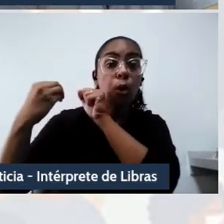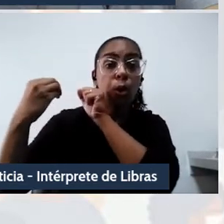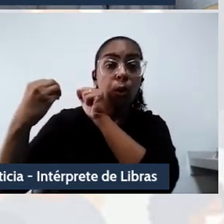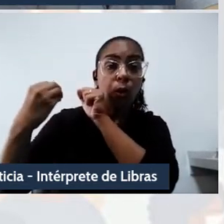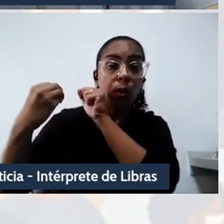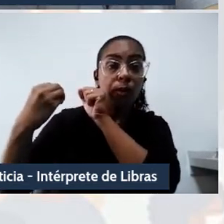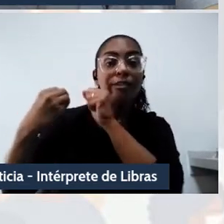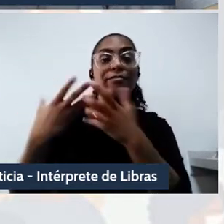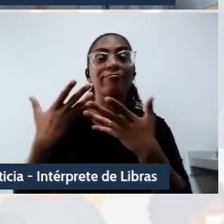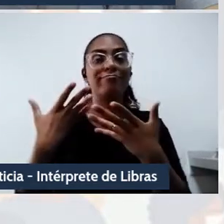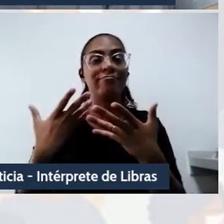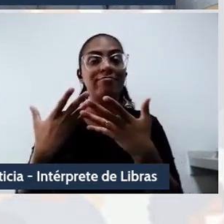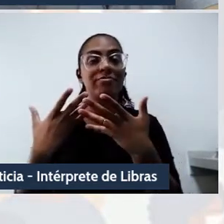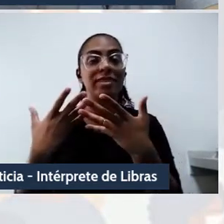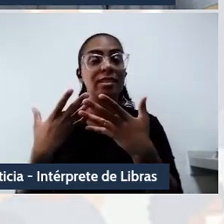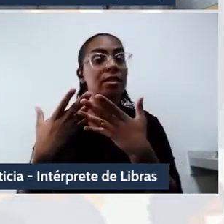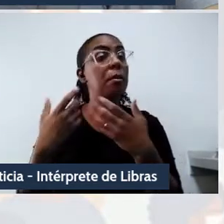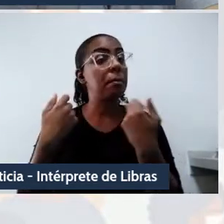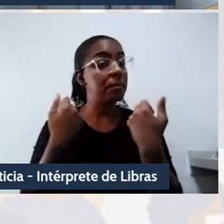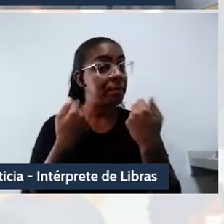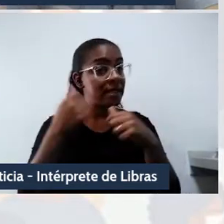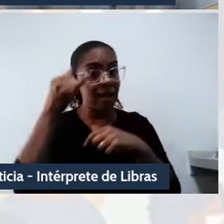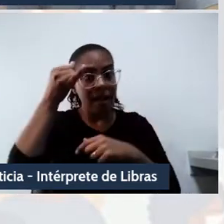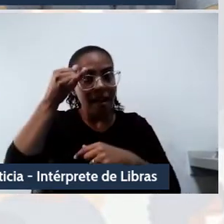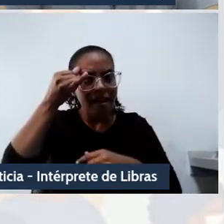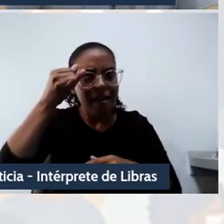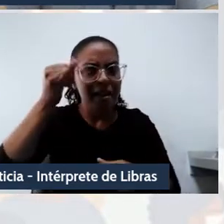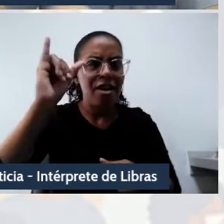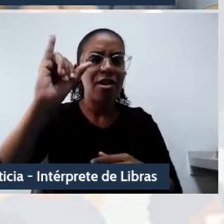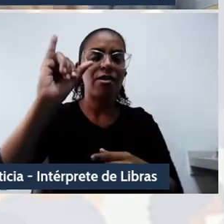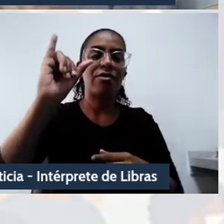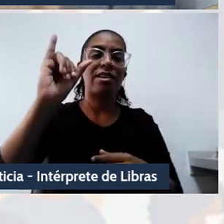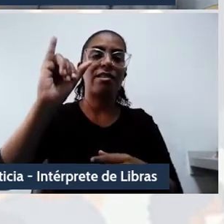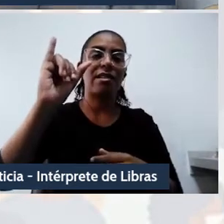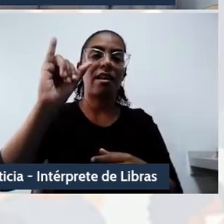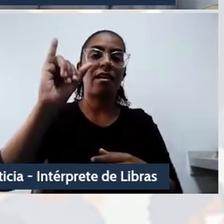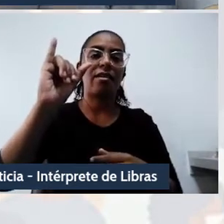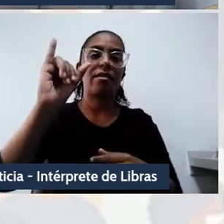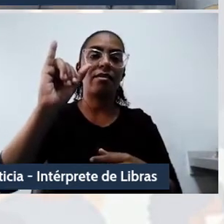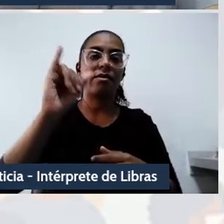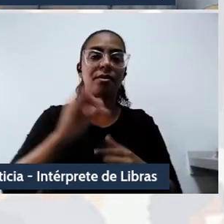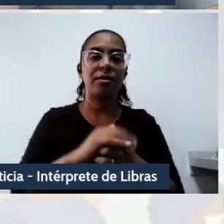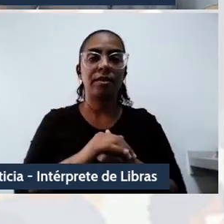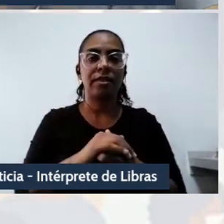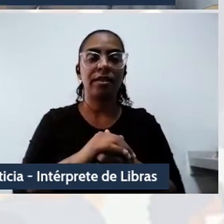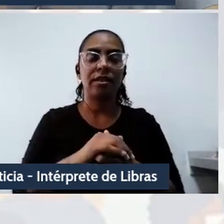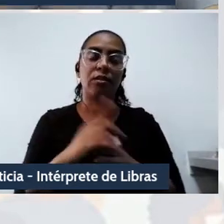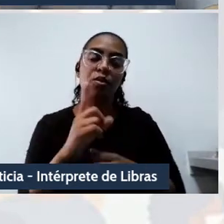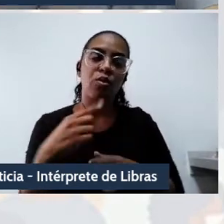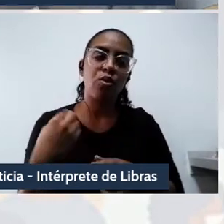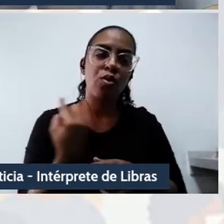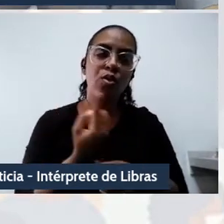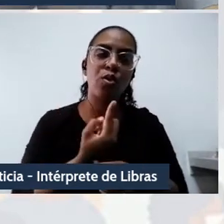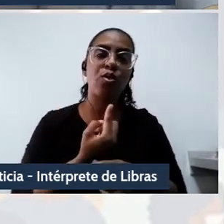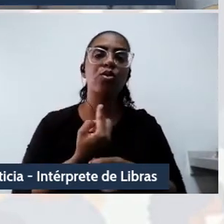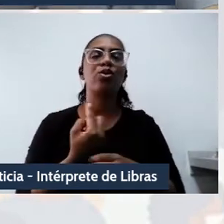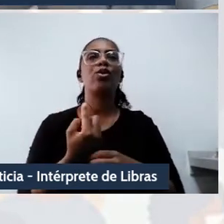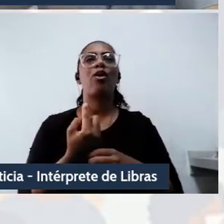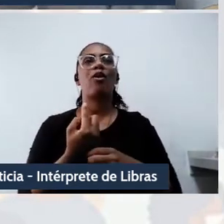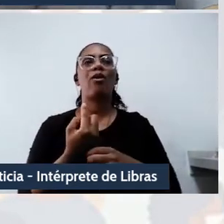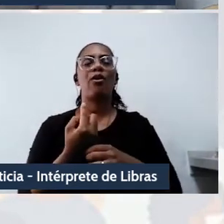modo a evitar o engolfamento de nós no telos, ou seja, nas finalidades